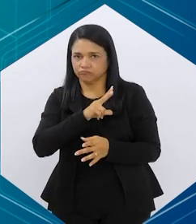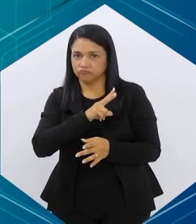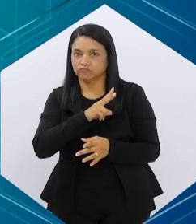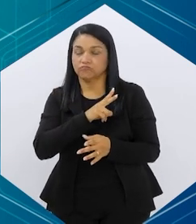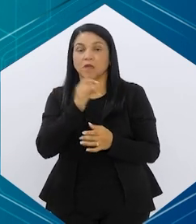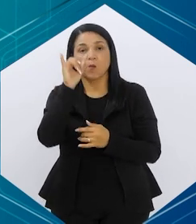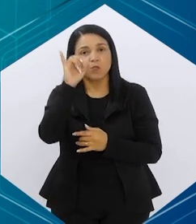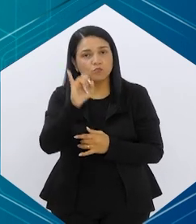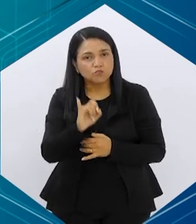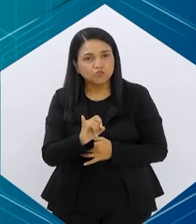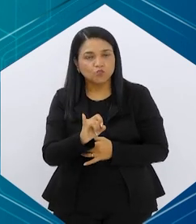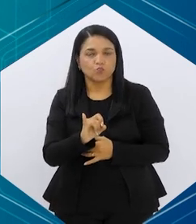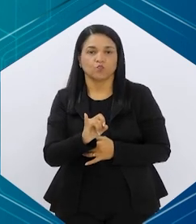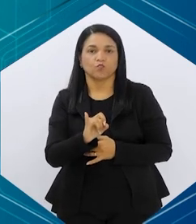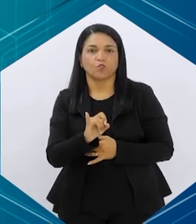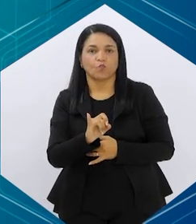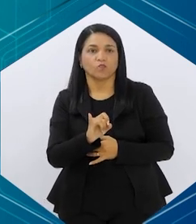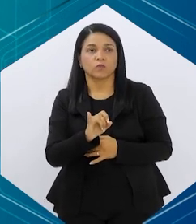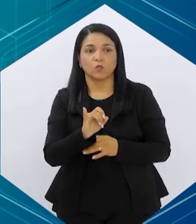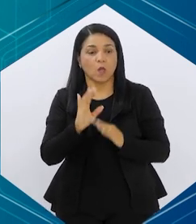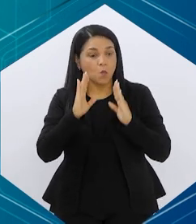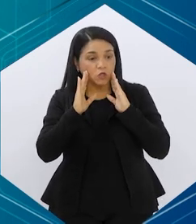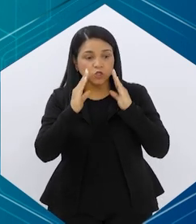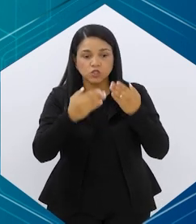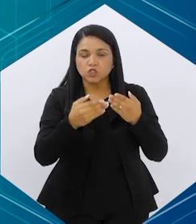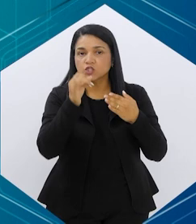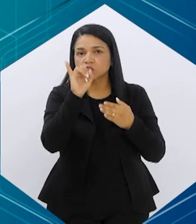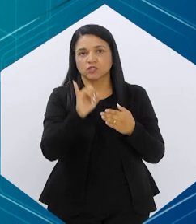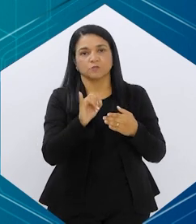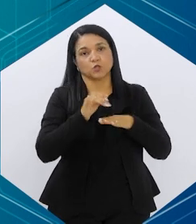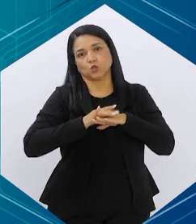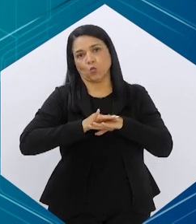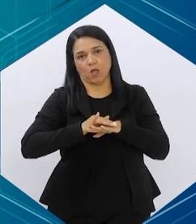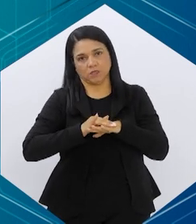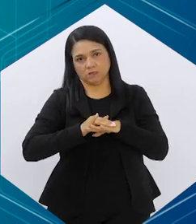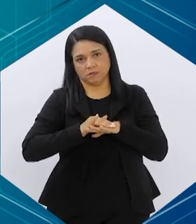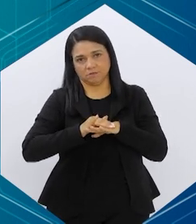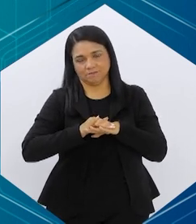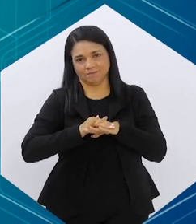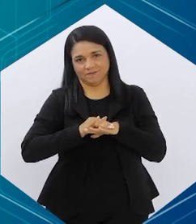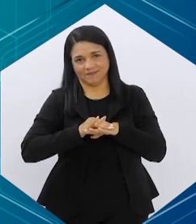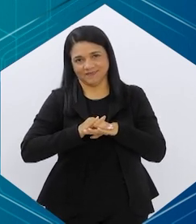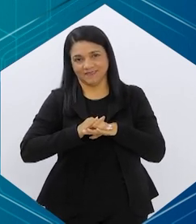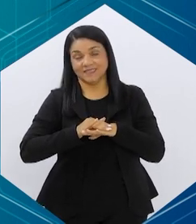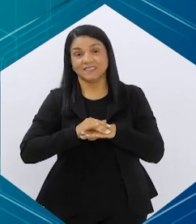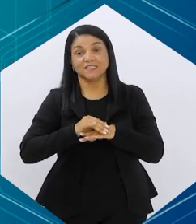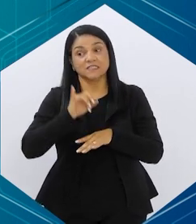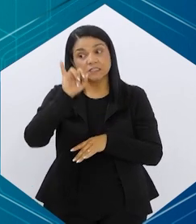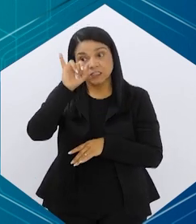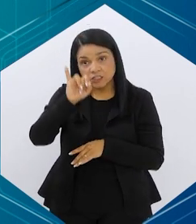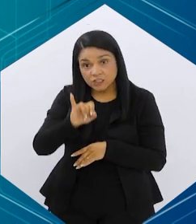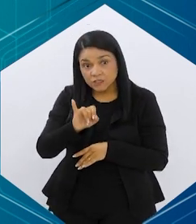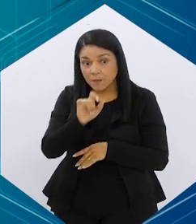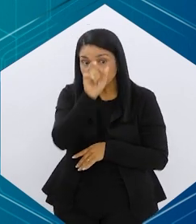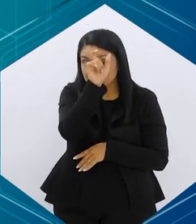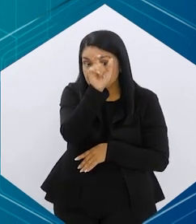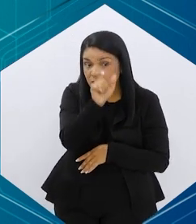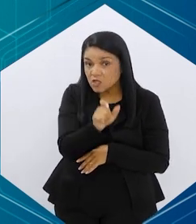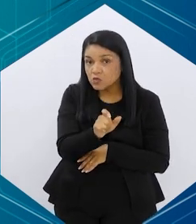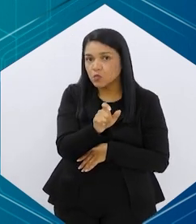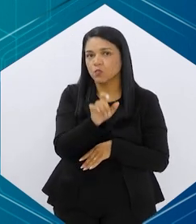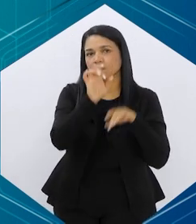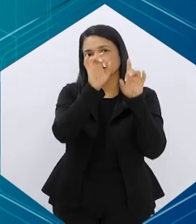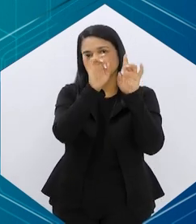com a dieta individual, a gente não tem uma dieta específica para uma doença, né? Tem uma dieta específica para o paciente,